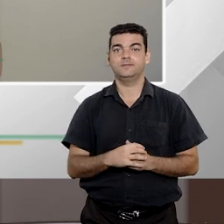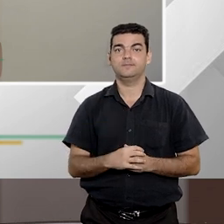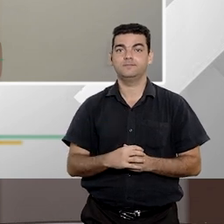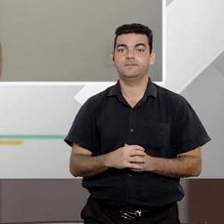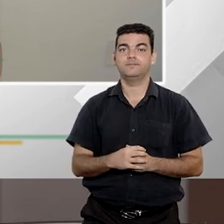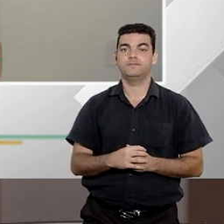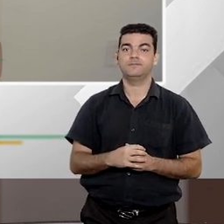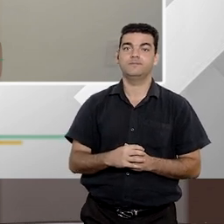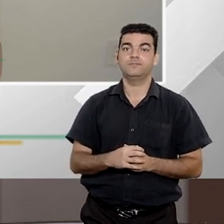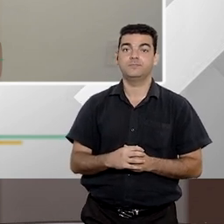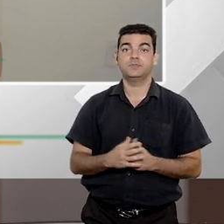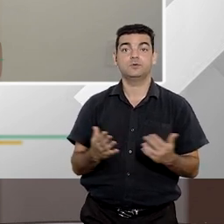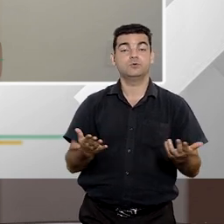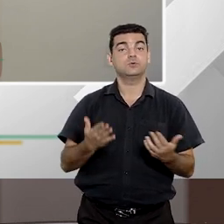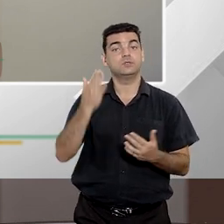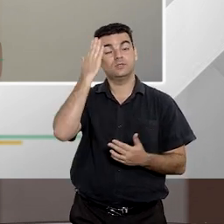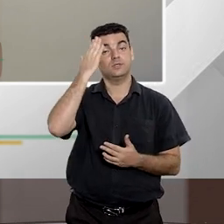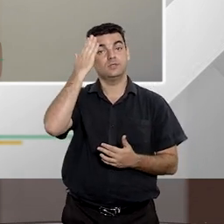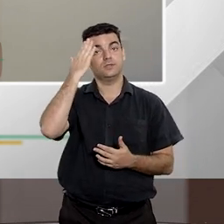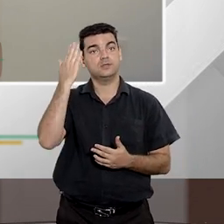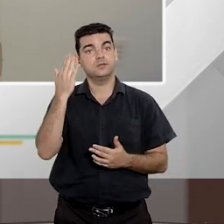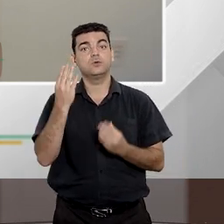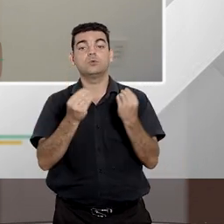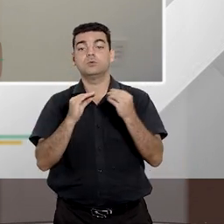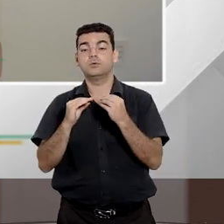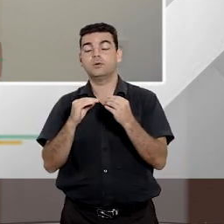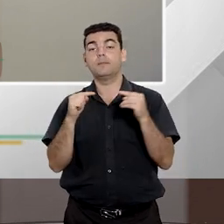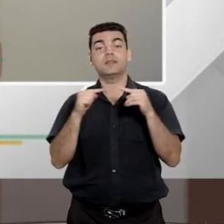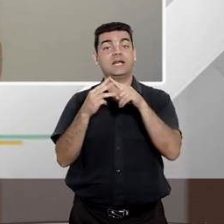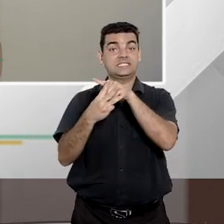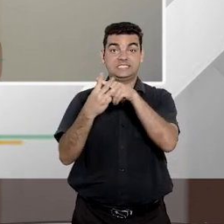Então, para que a gente compreenda de modo global